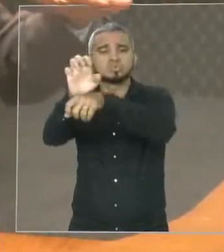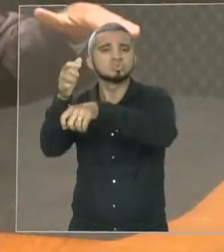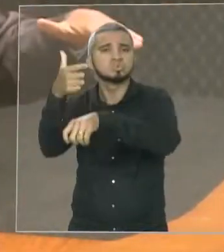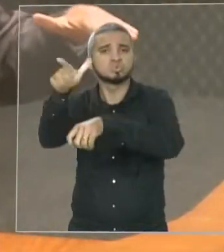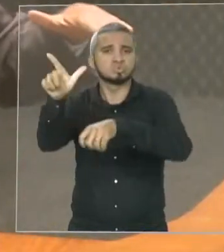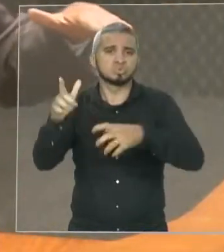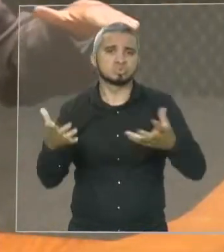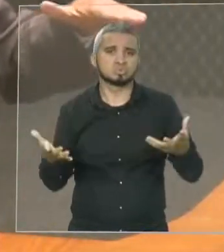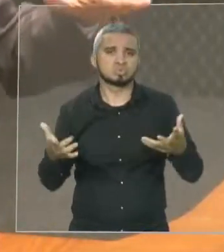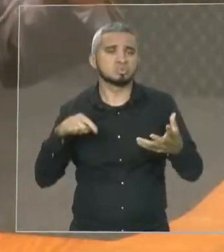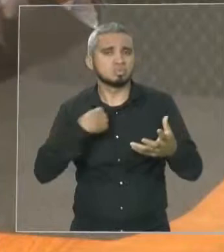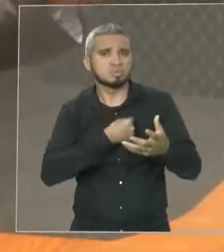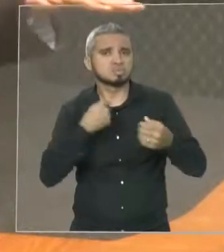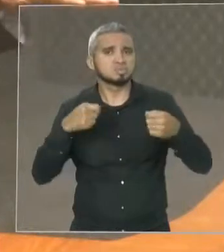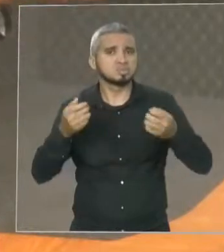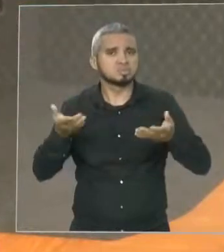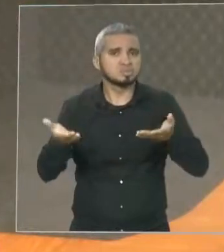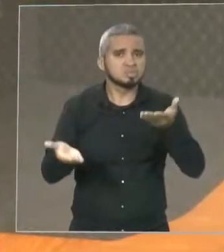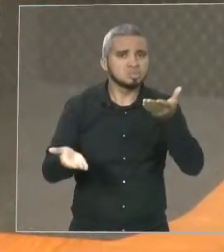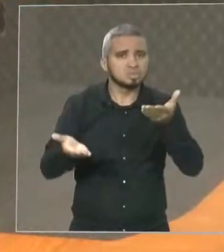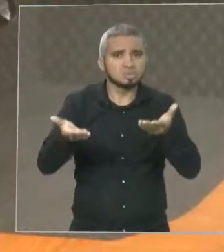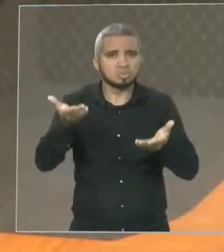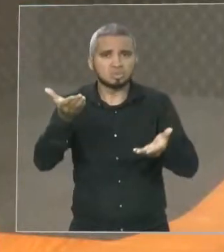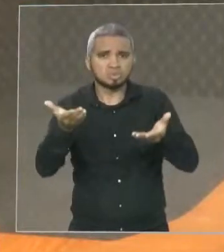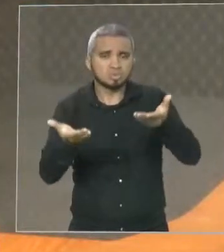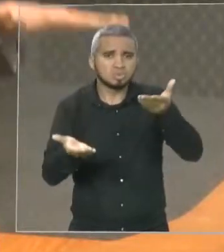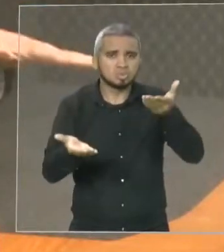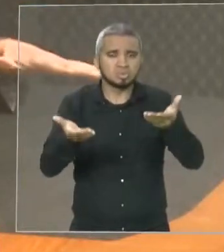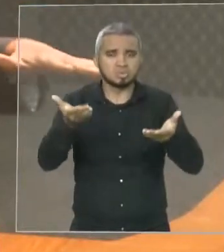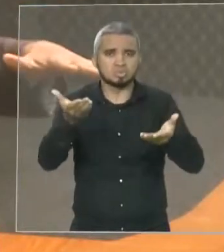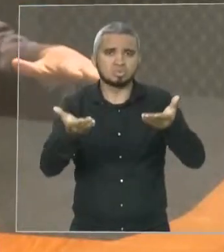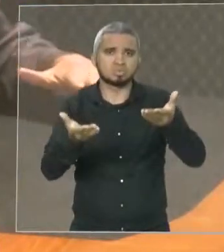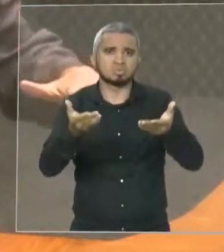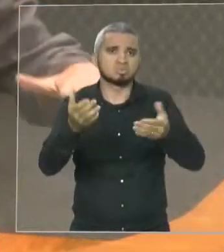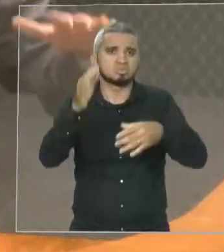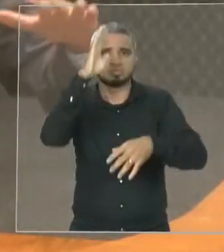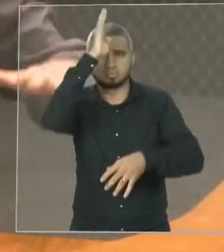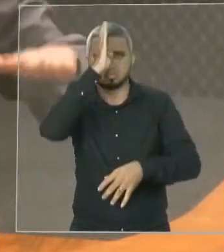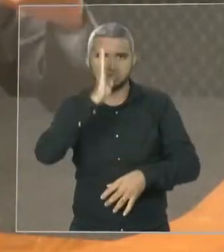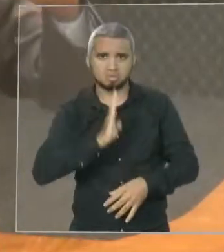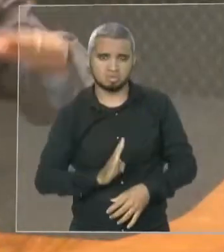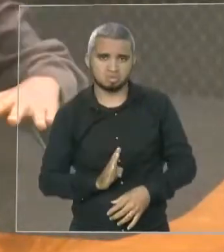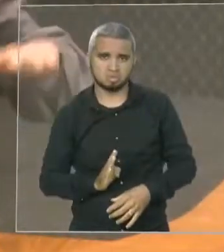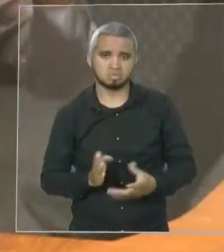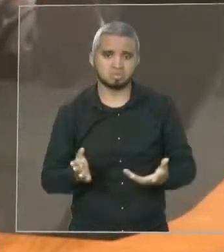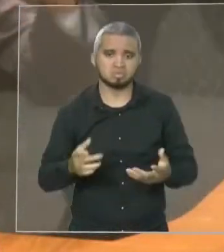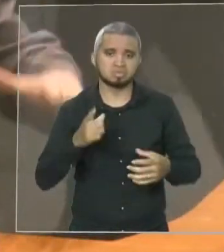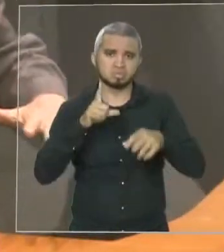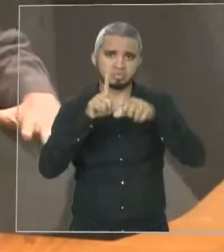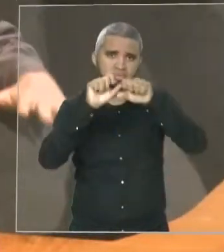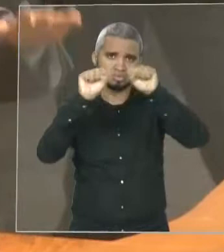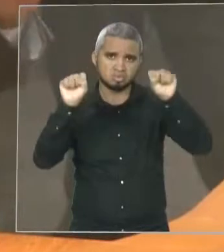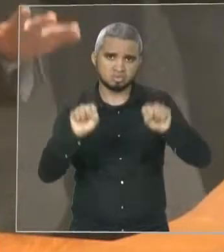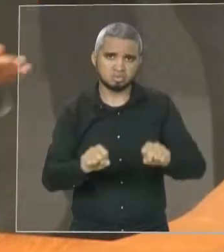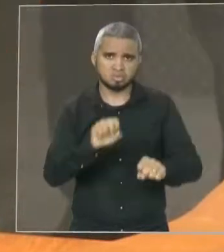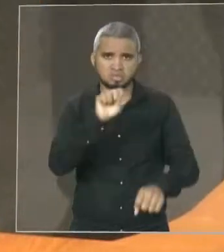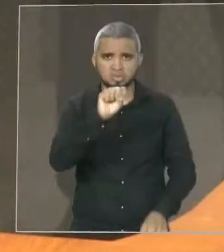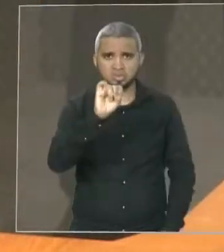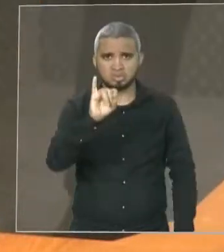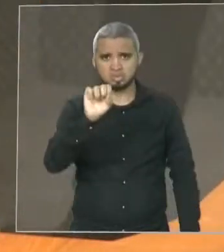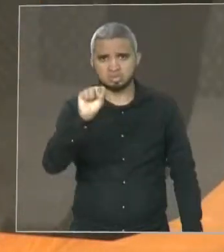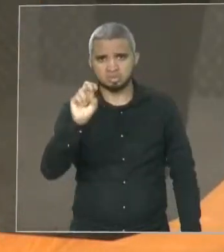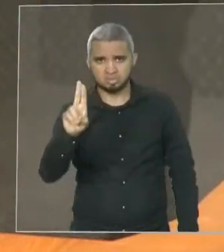equilibrar essa concorrência que existe no país, em razão do sistema unificado de